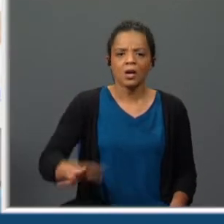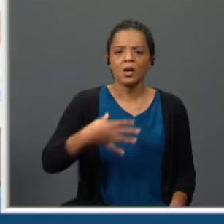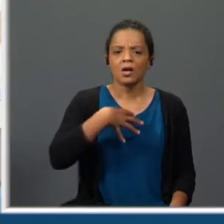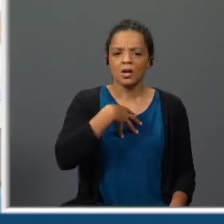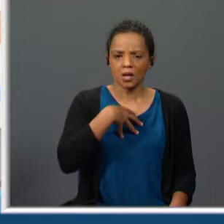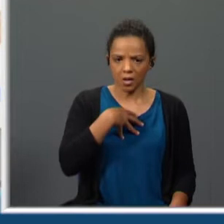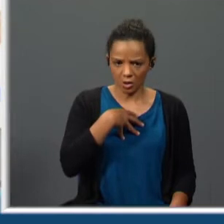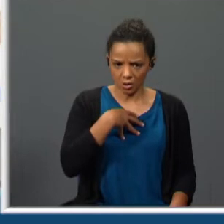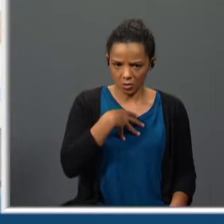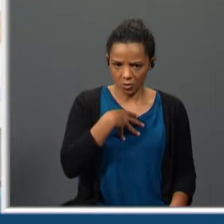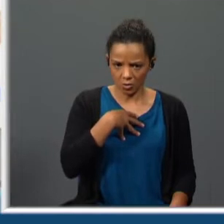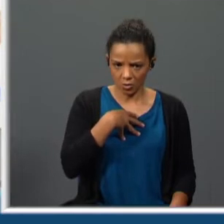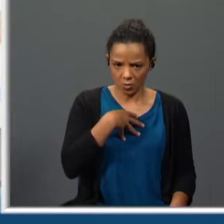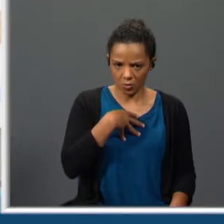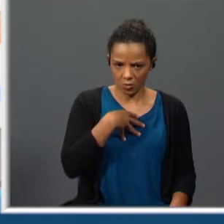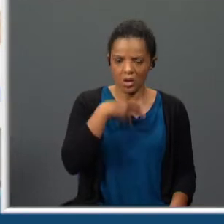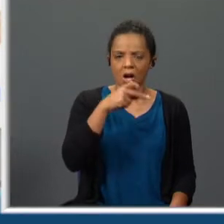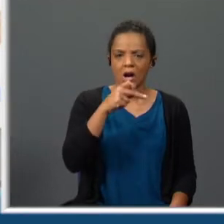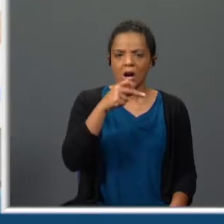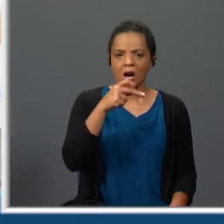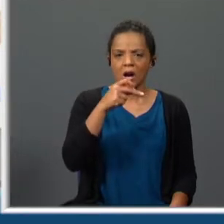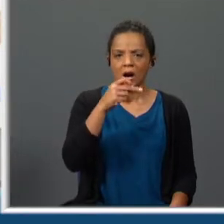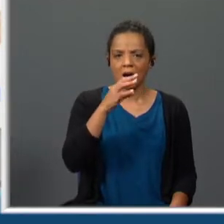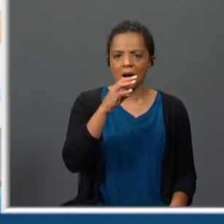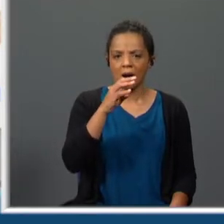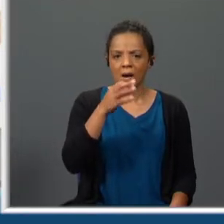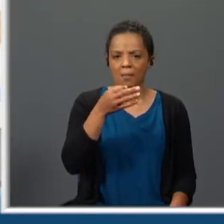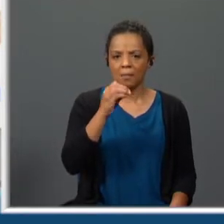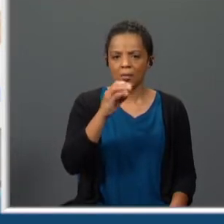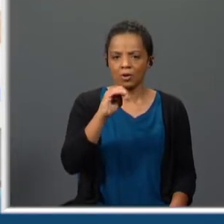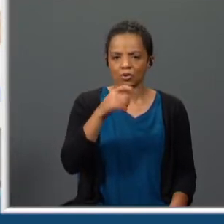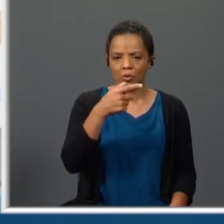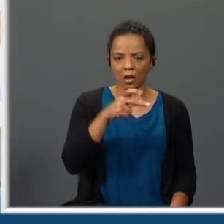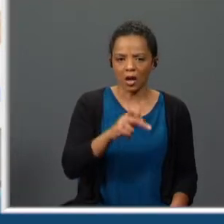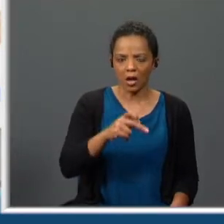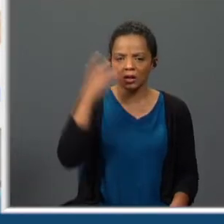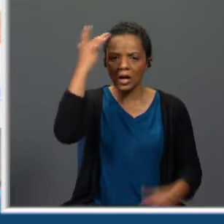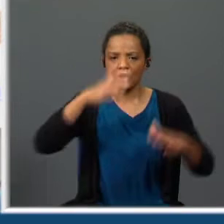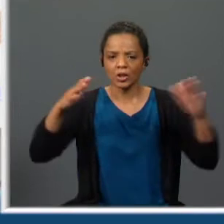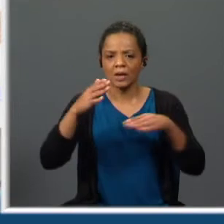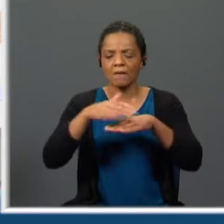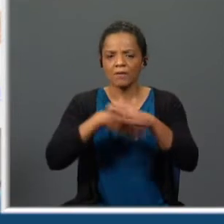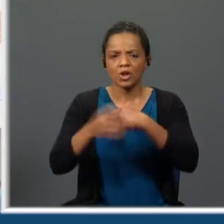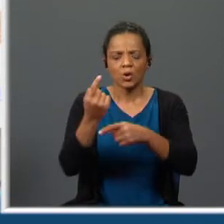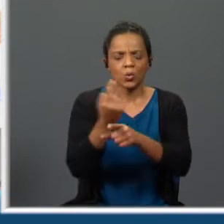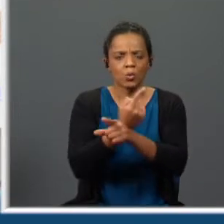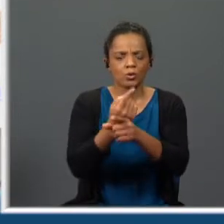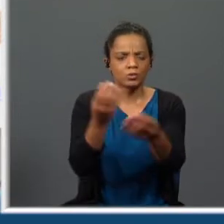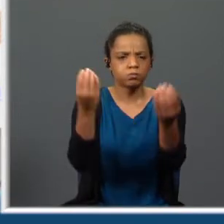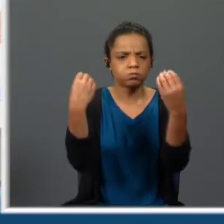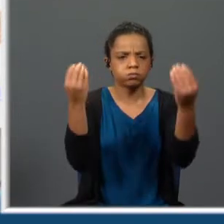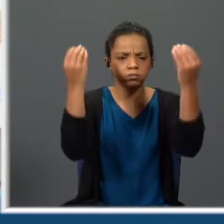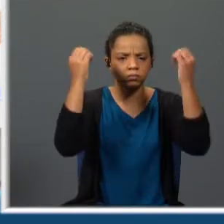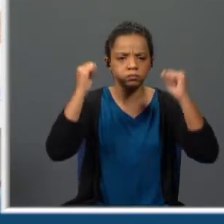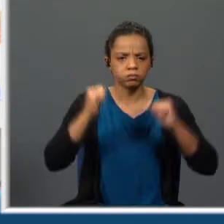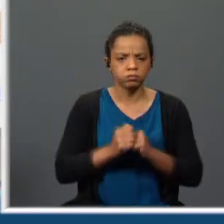apostolada angelada amartelada e fiz coisas muito divinas Santa